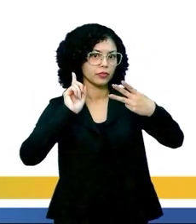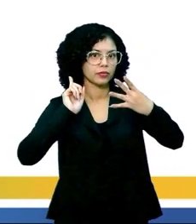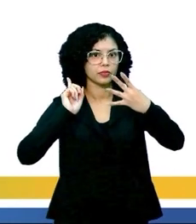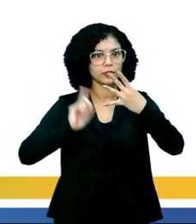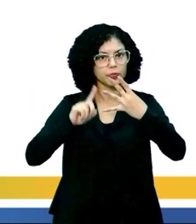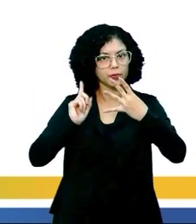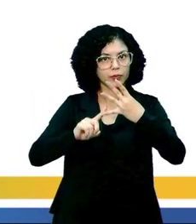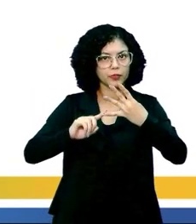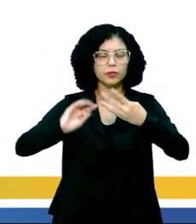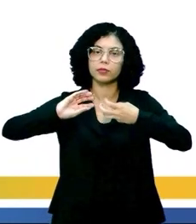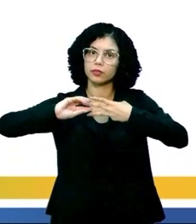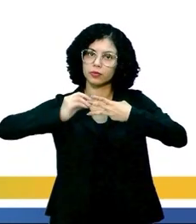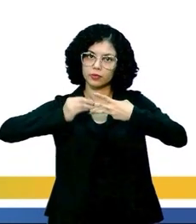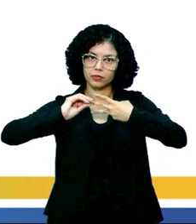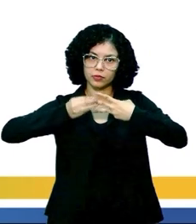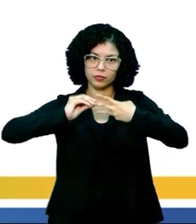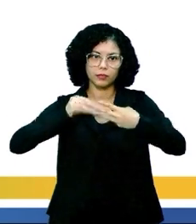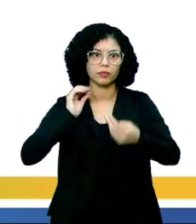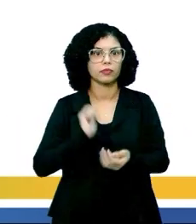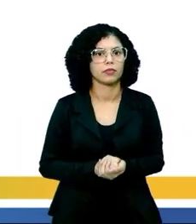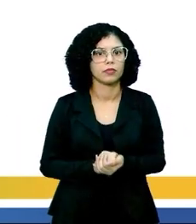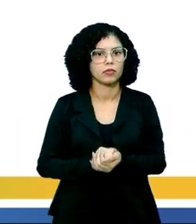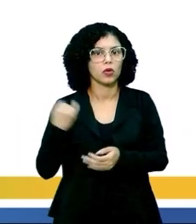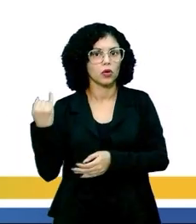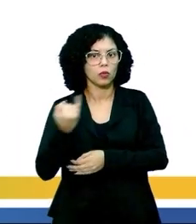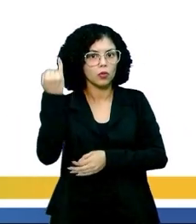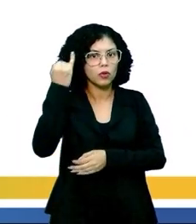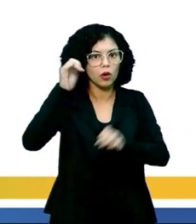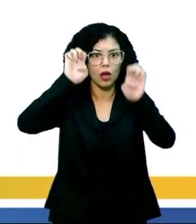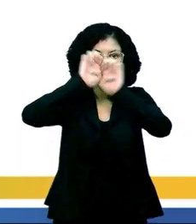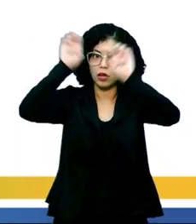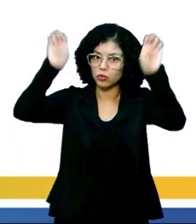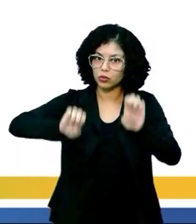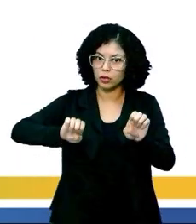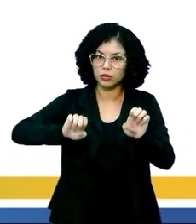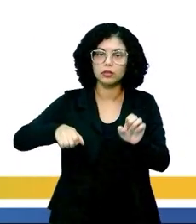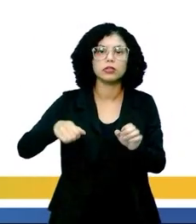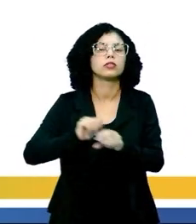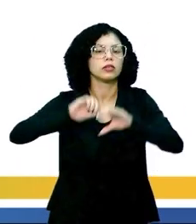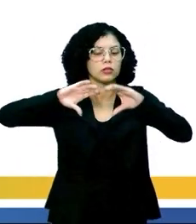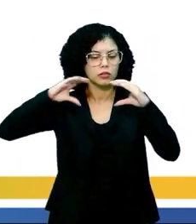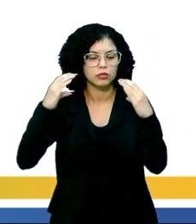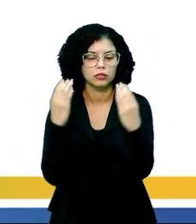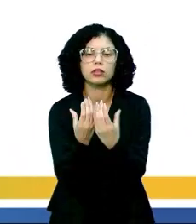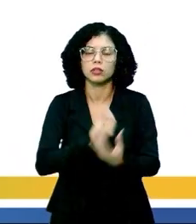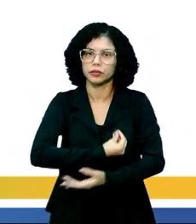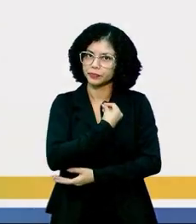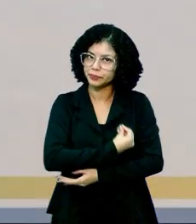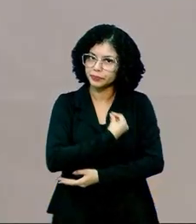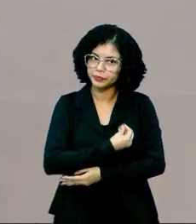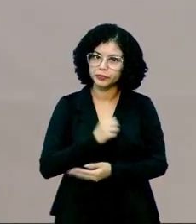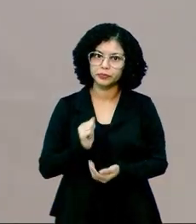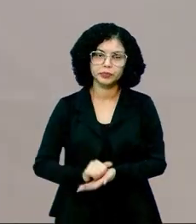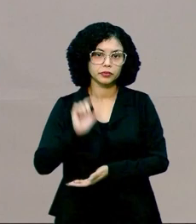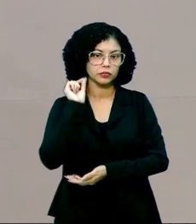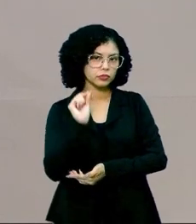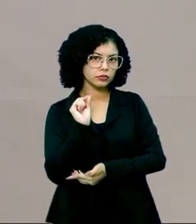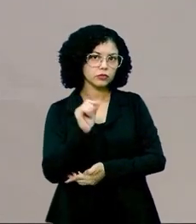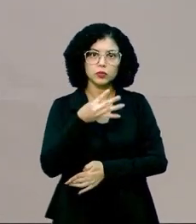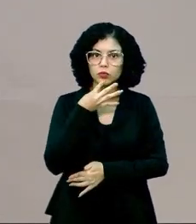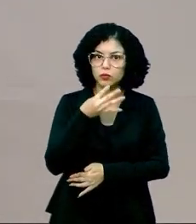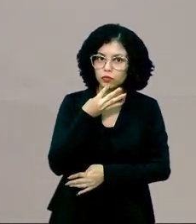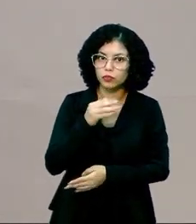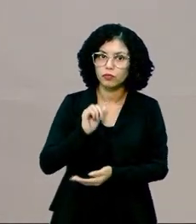aí a célula. Unidades funcionais, olha aí, estruturais dos seres vivos. Pessoal, com